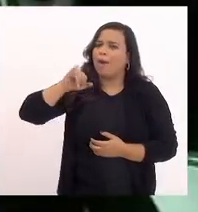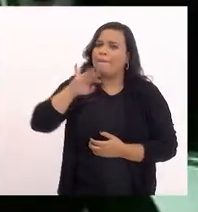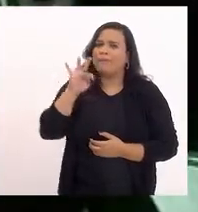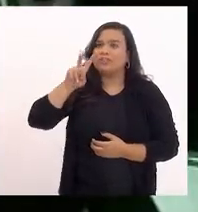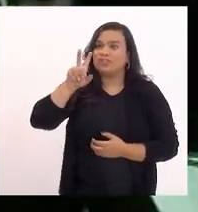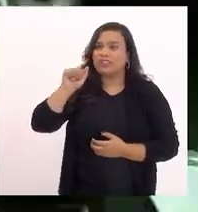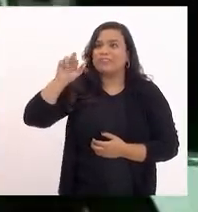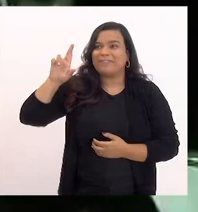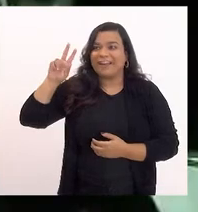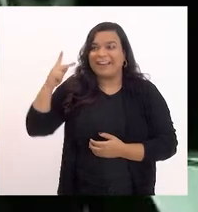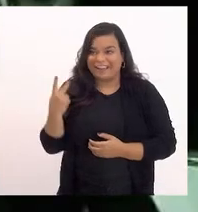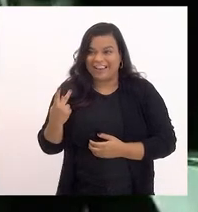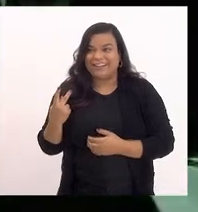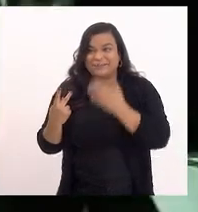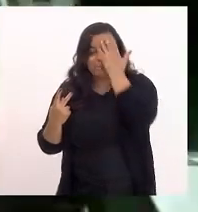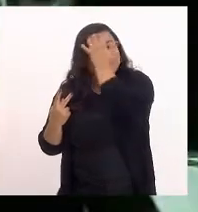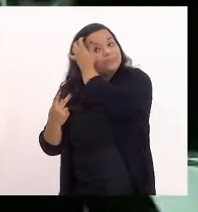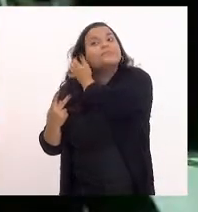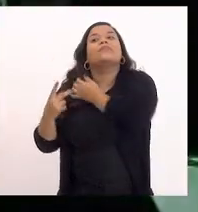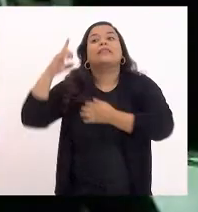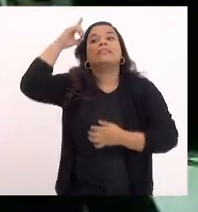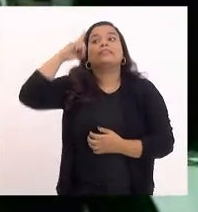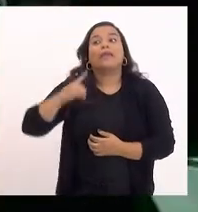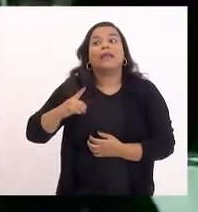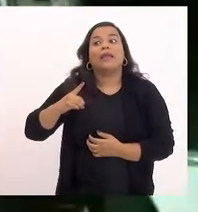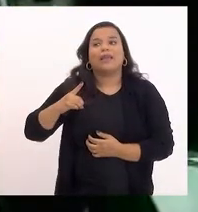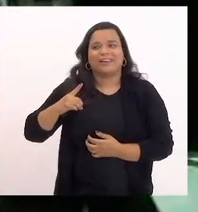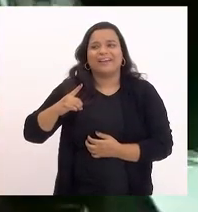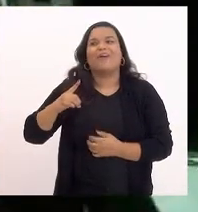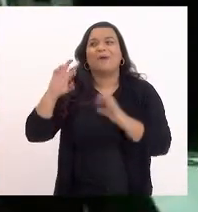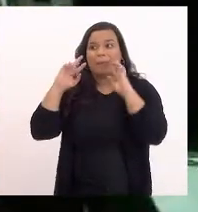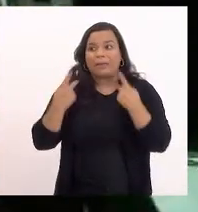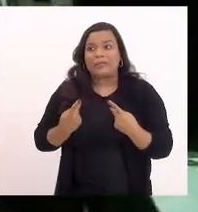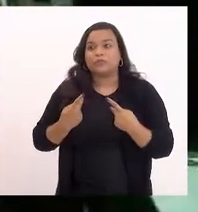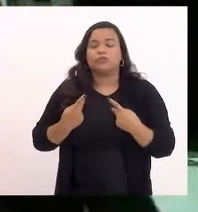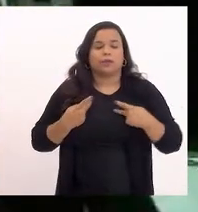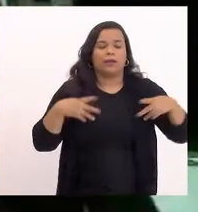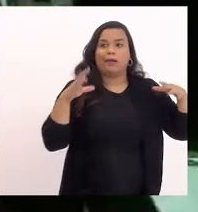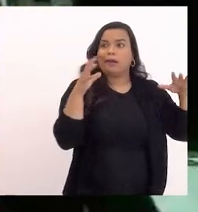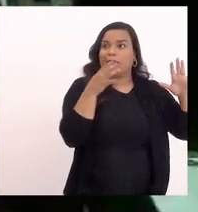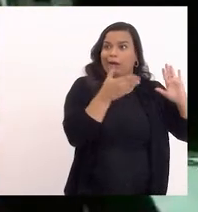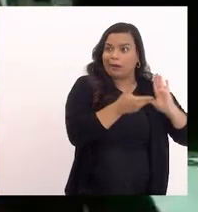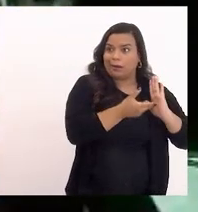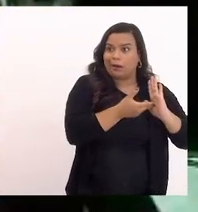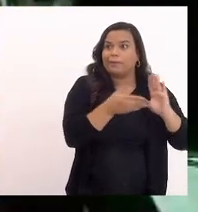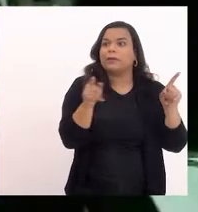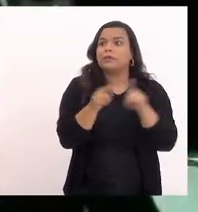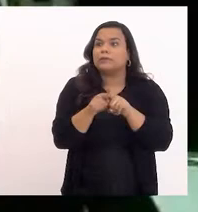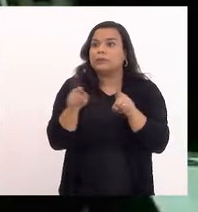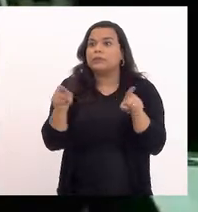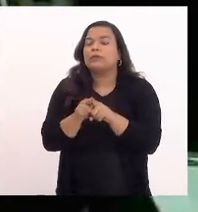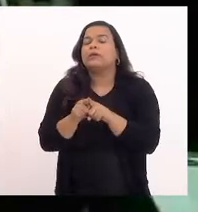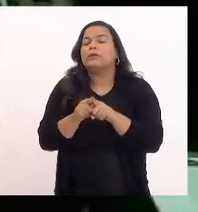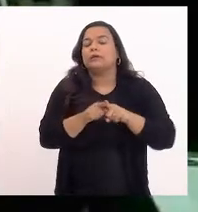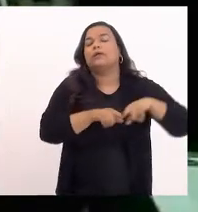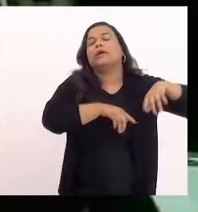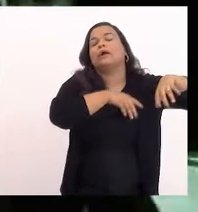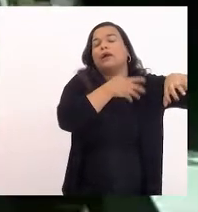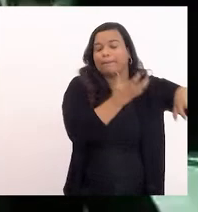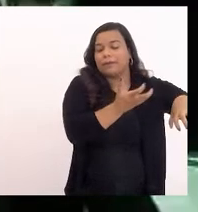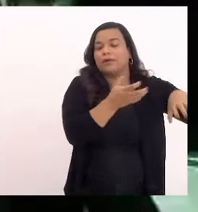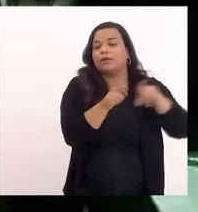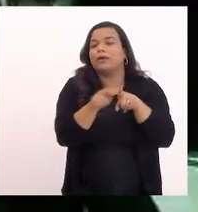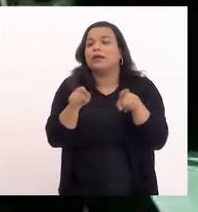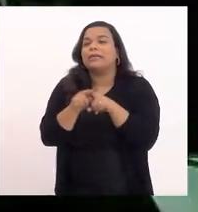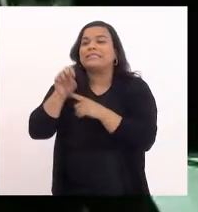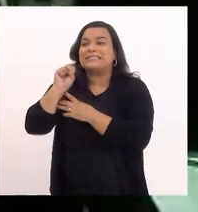direitos humanos, tanto da Câmara Federal quanto do Senado aqui no Rio de Janeiro para acompanhar os